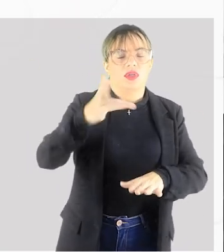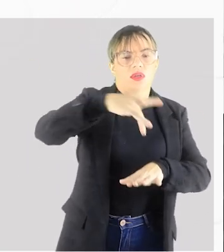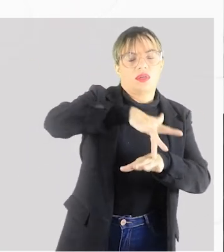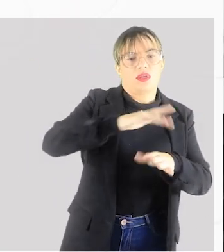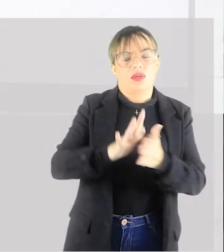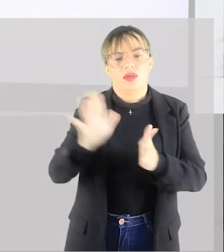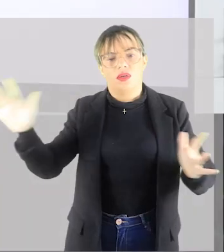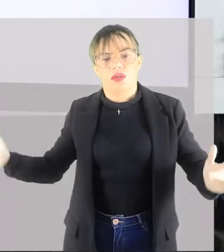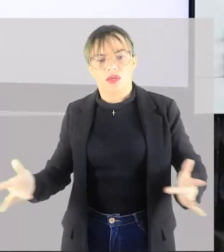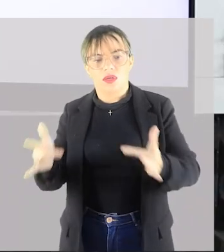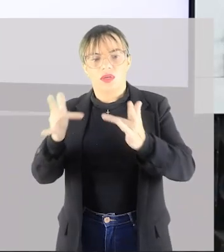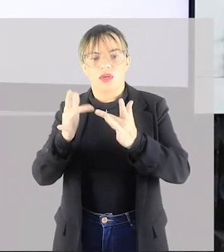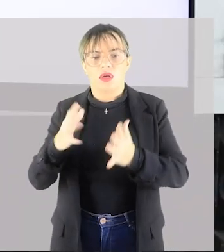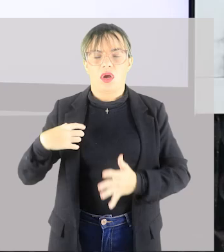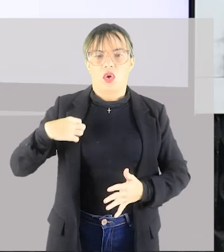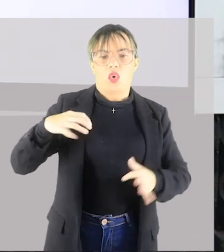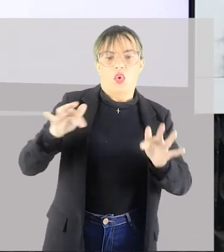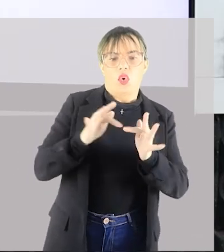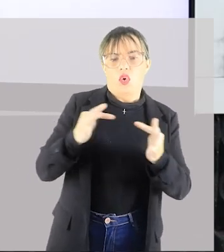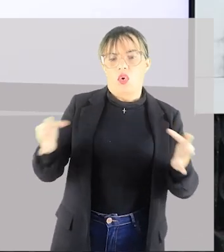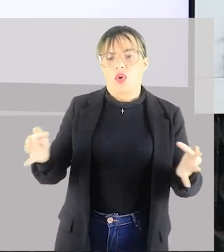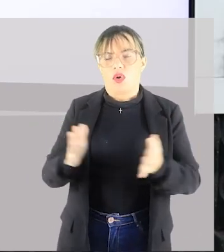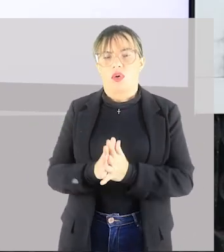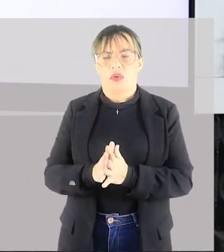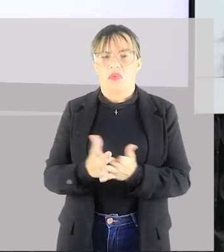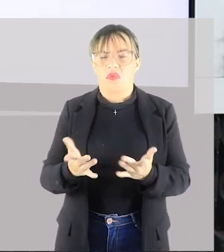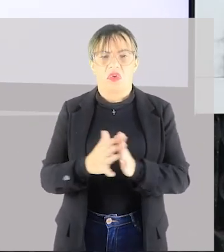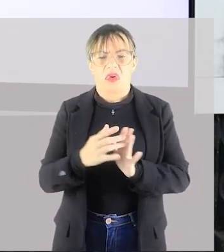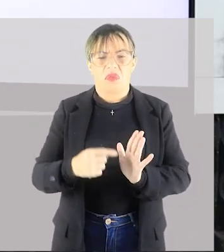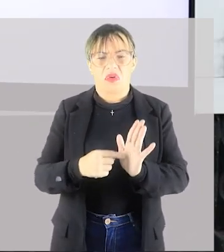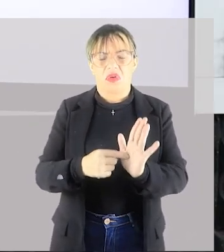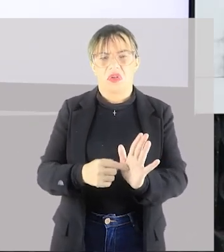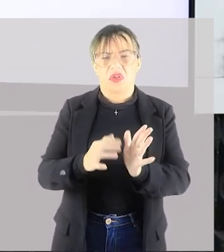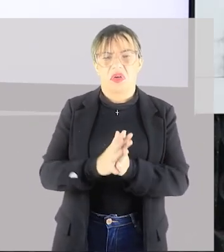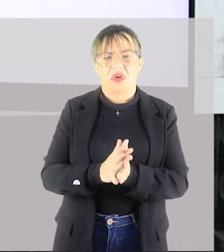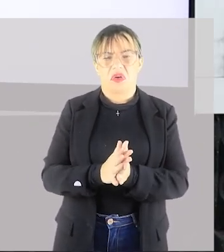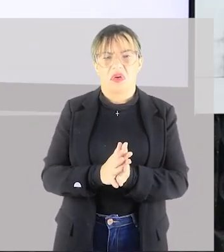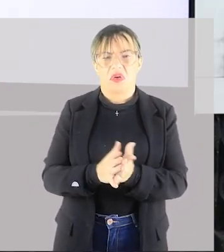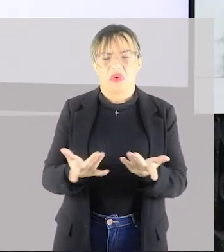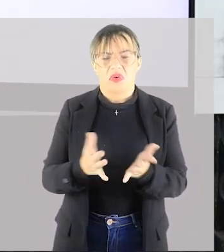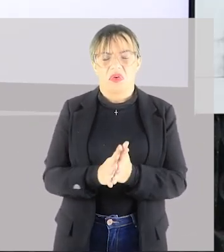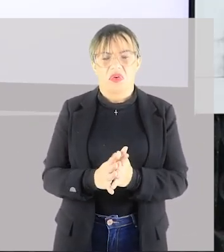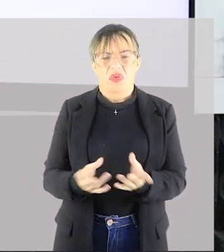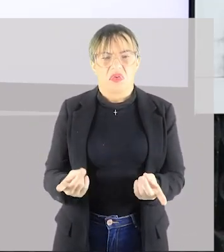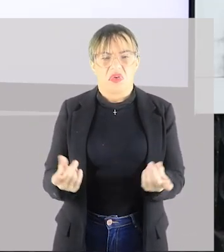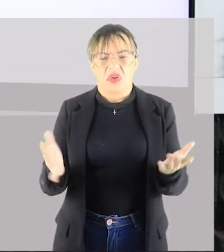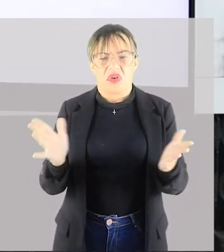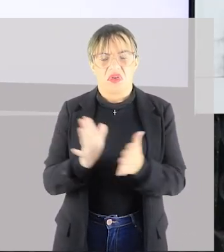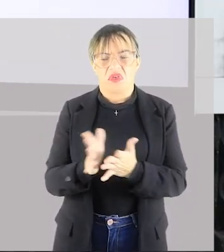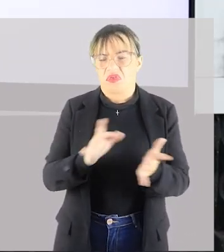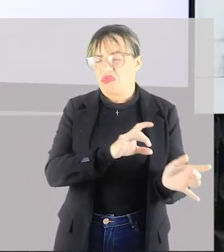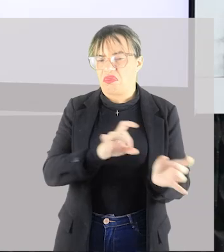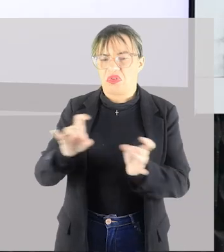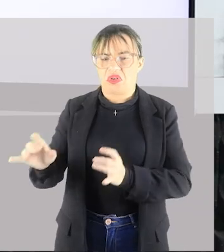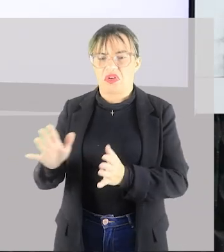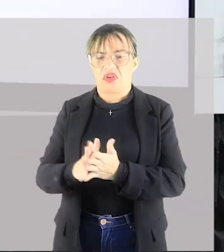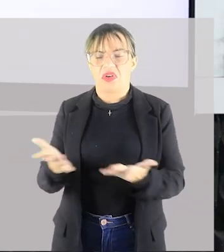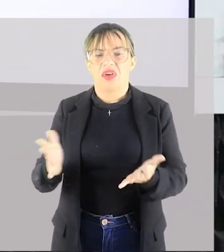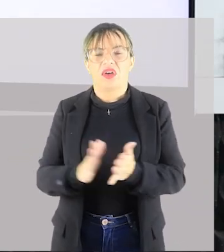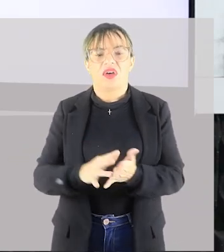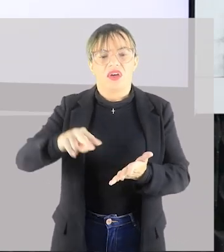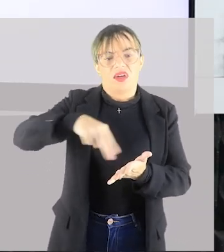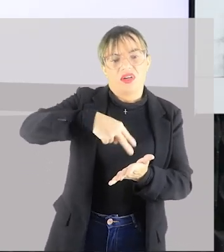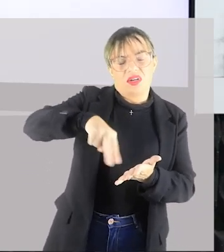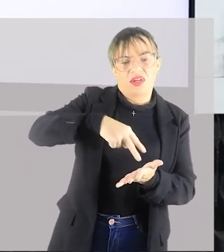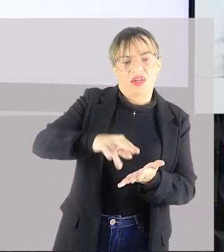as roupas são mais simples, dispensava cenários e dançava descalço, onde nós temos a principal idealizadora